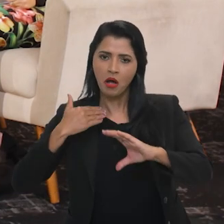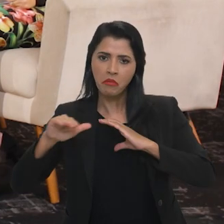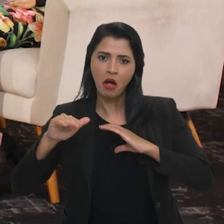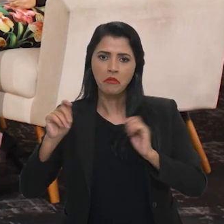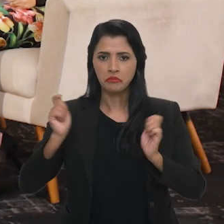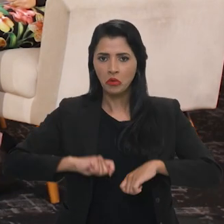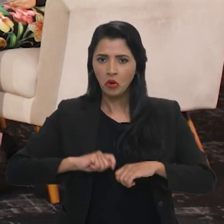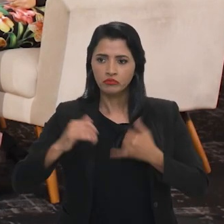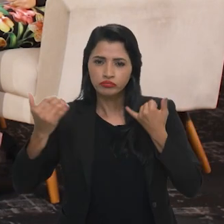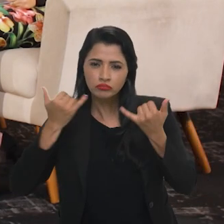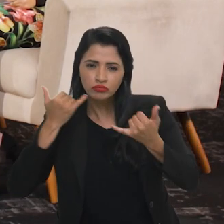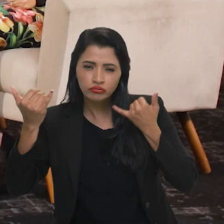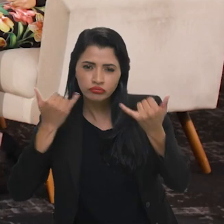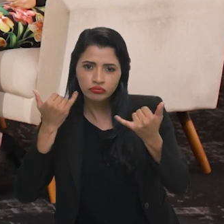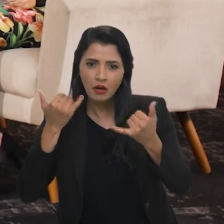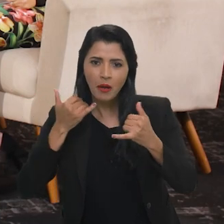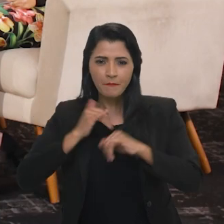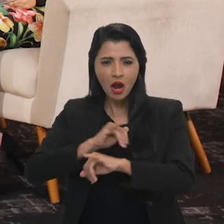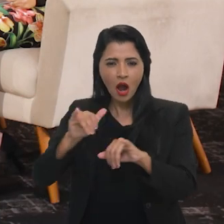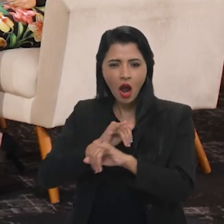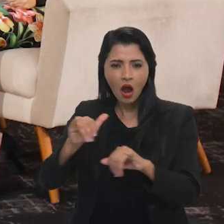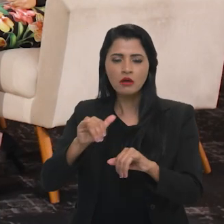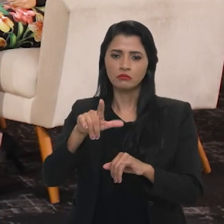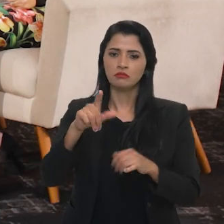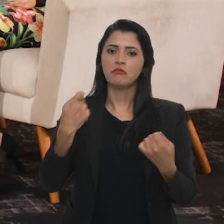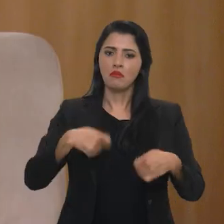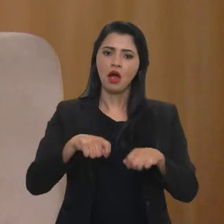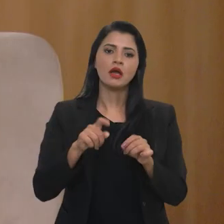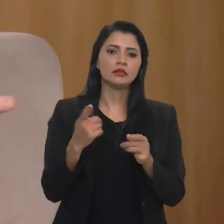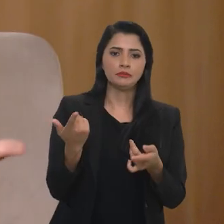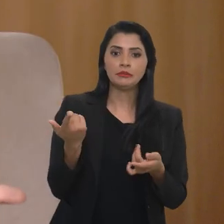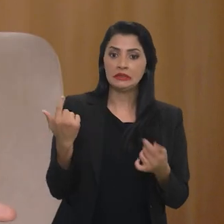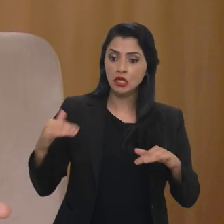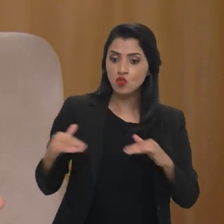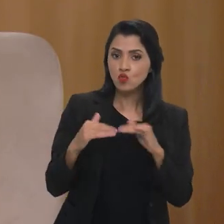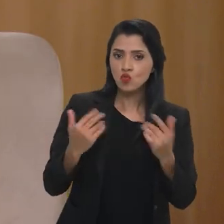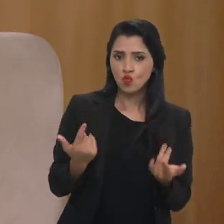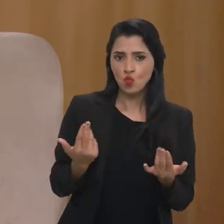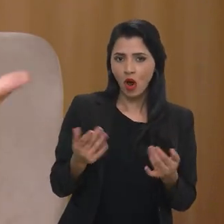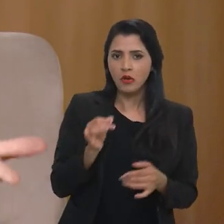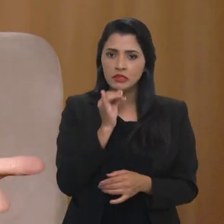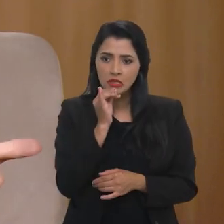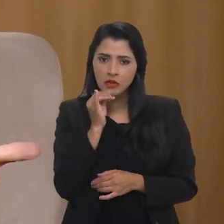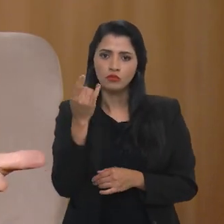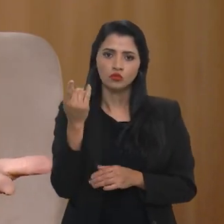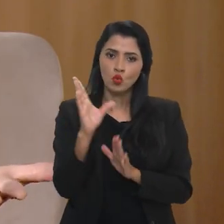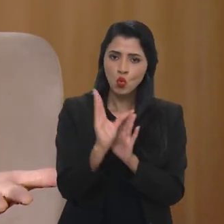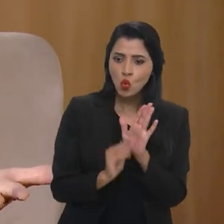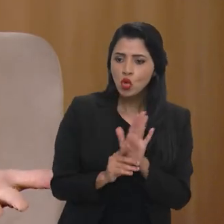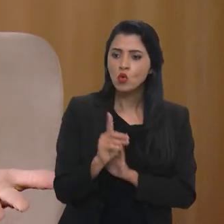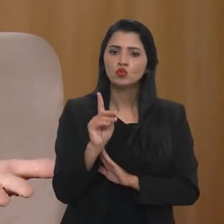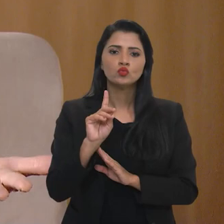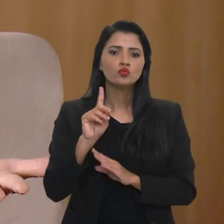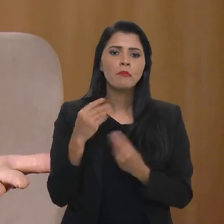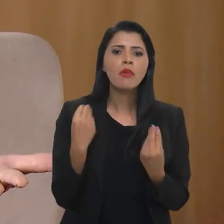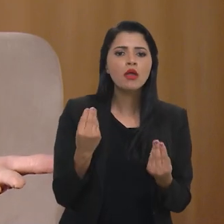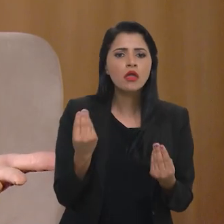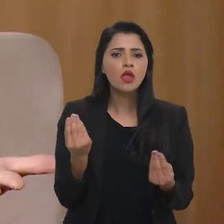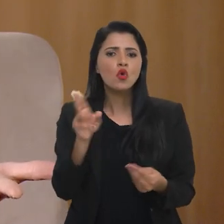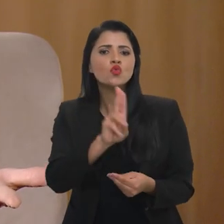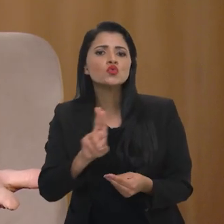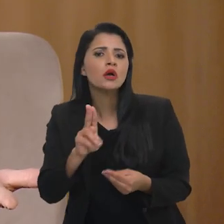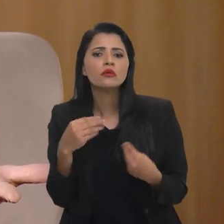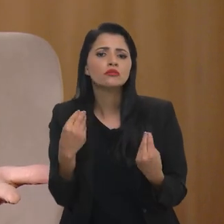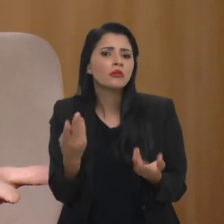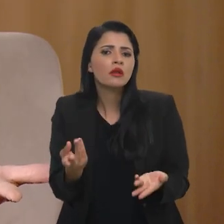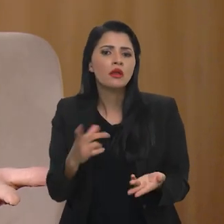Sempre quando a gente discute direito fundamental, ele é permitido com algumas premissas, né? Ele tem que ser proporcional, obviamente, né? Aquilo que ele vai... Para quê? Para